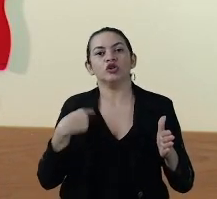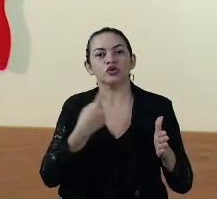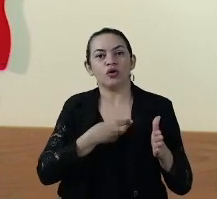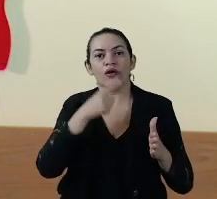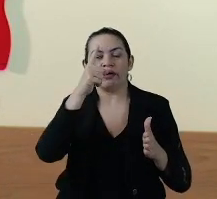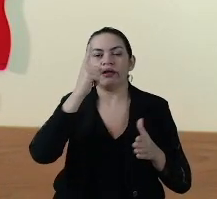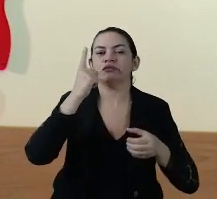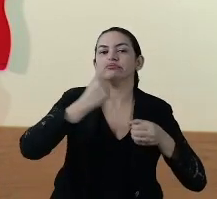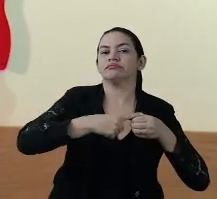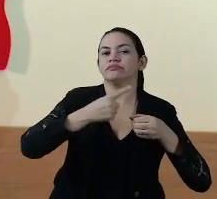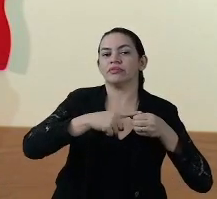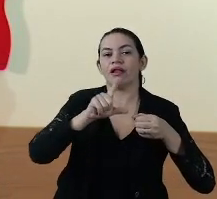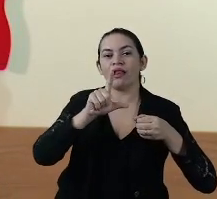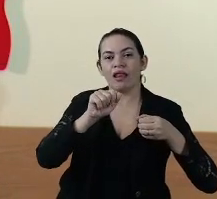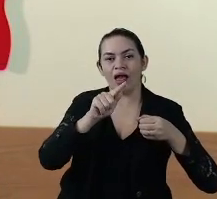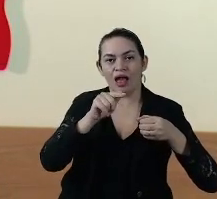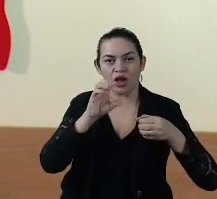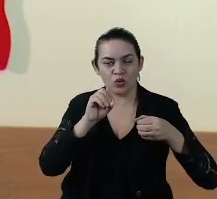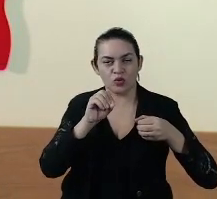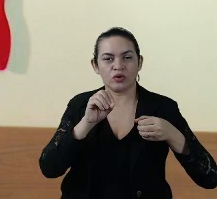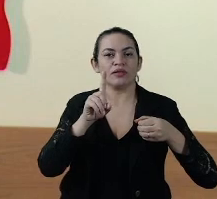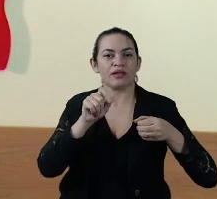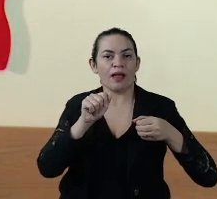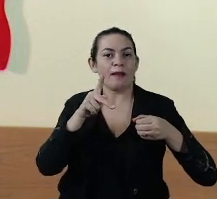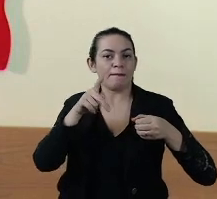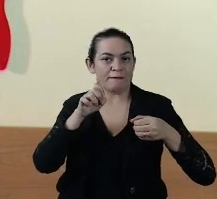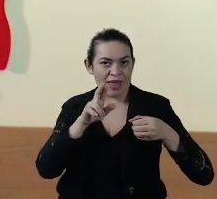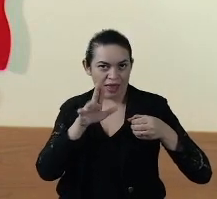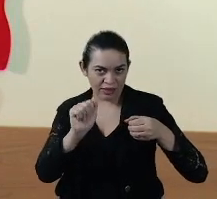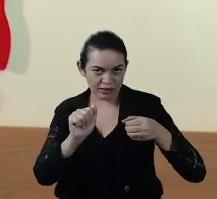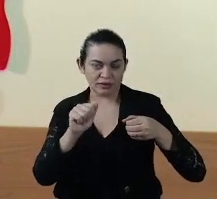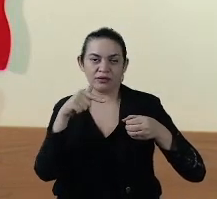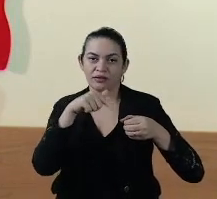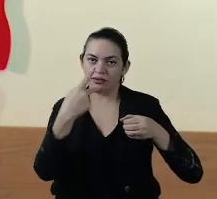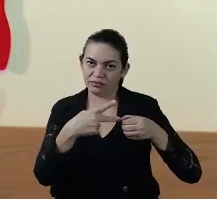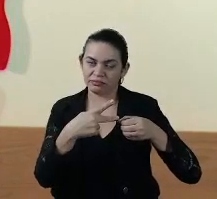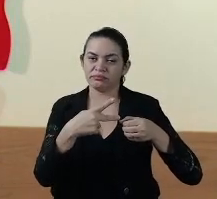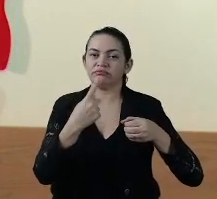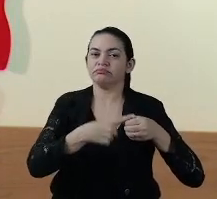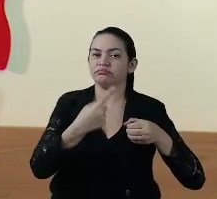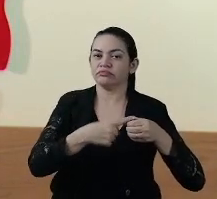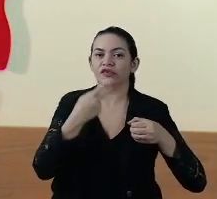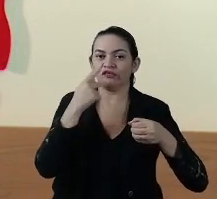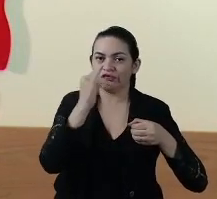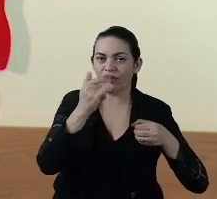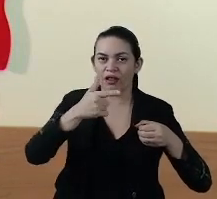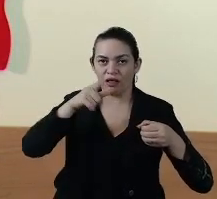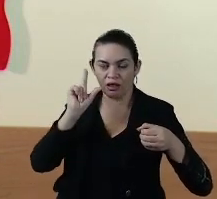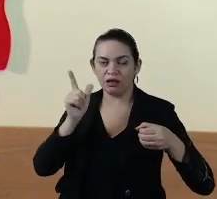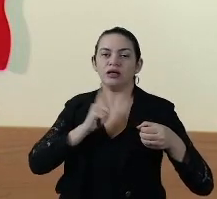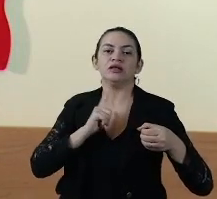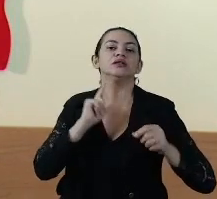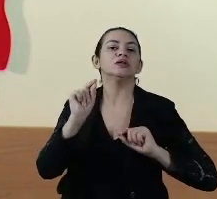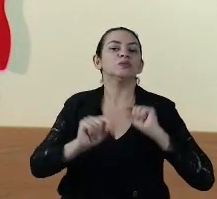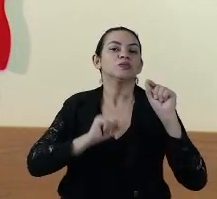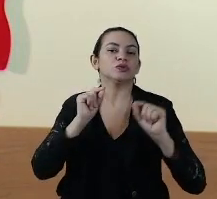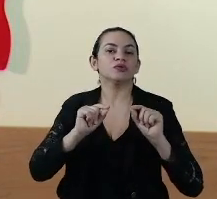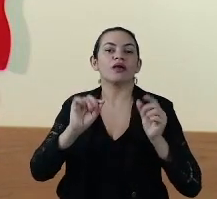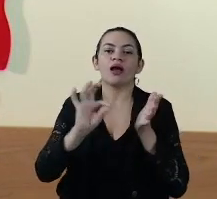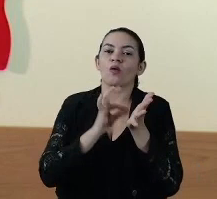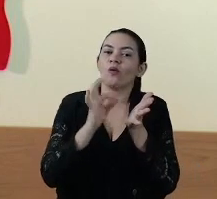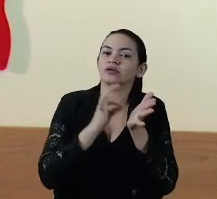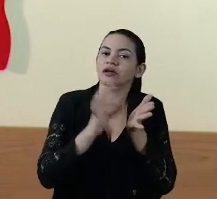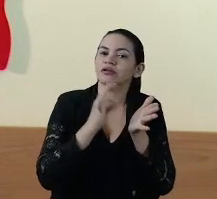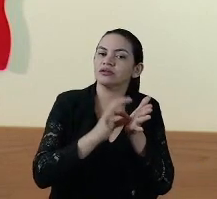de Santa Luzia do Paruá, Lago da Pedra, como já havia registrado anteriormente. Anteriormente, nós temos a